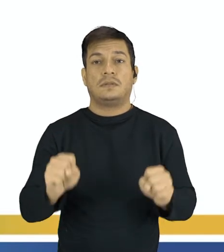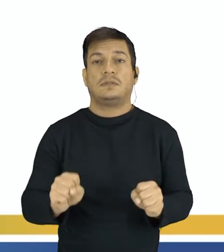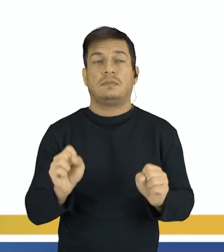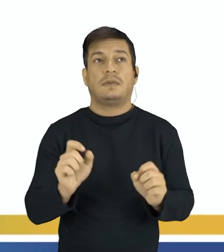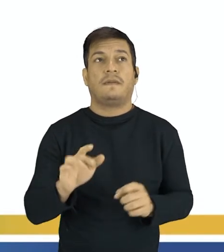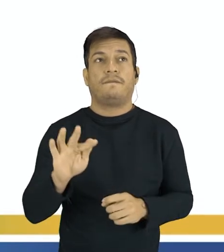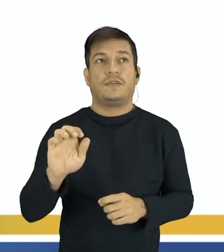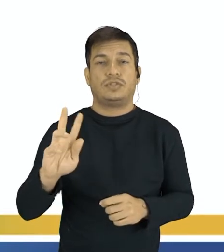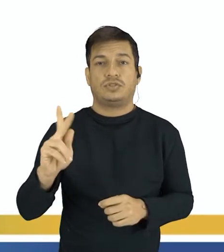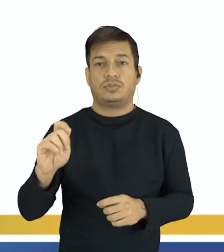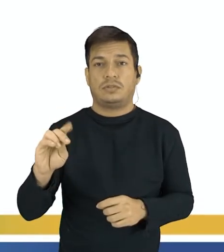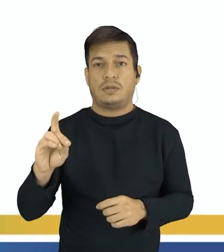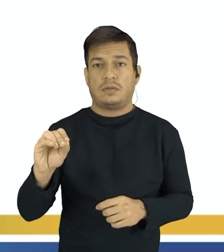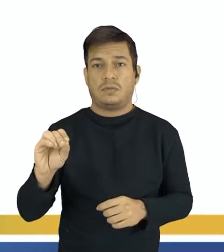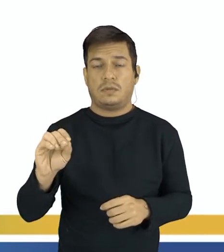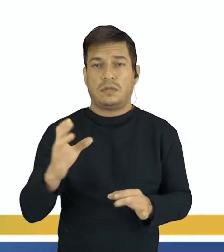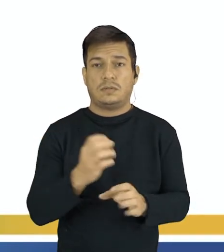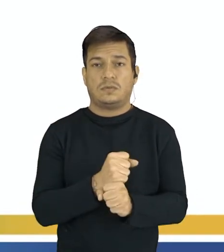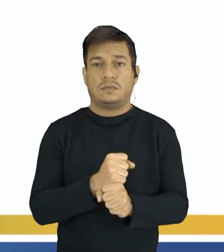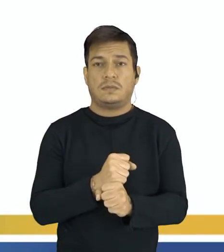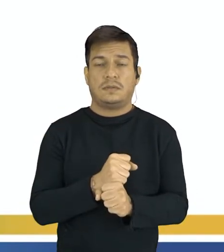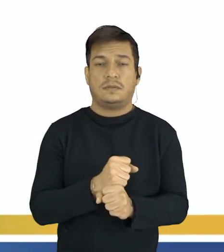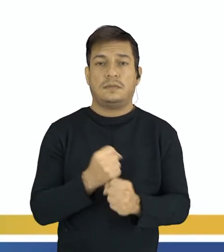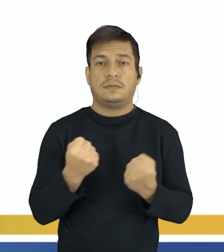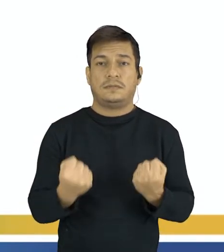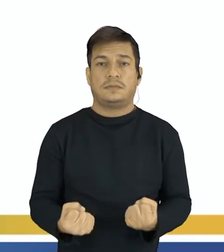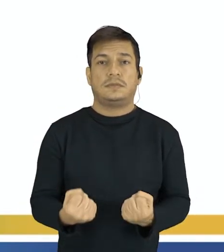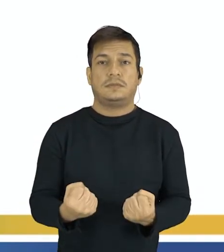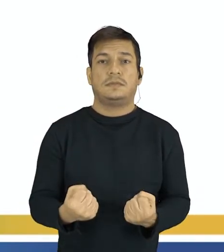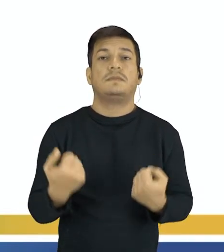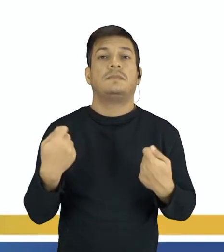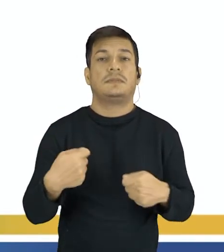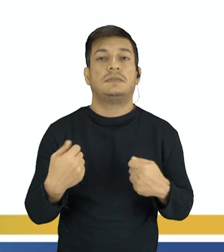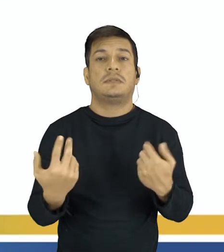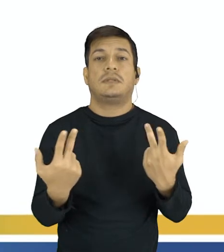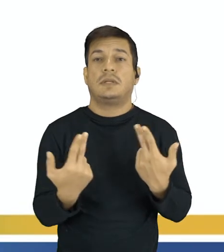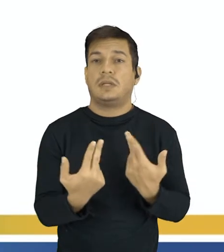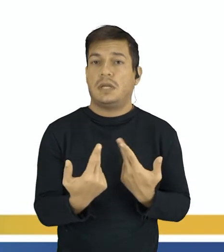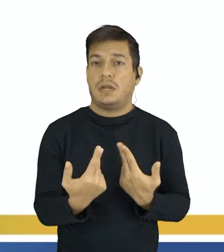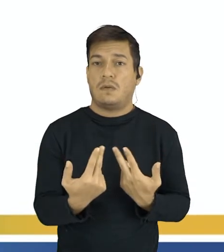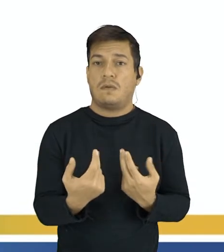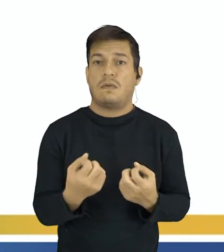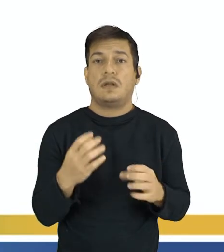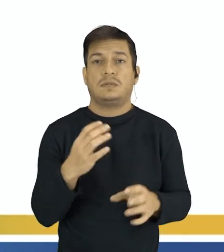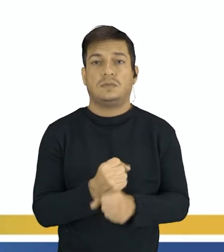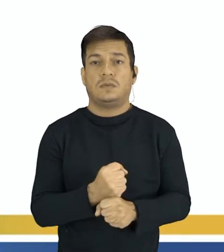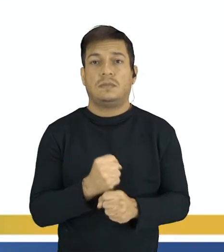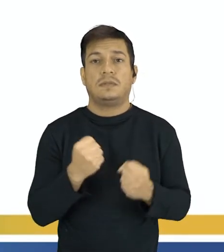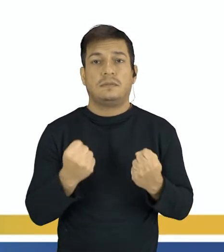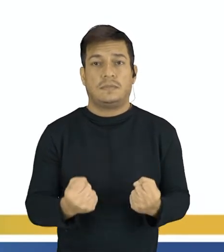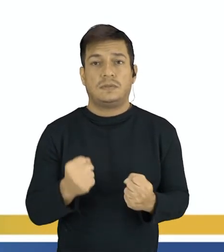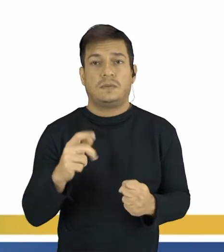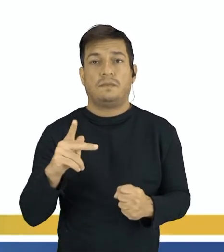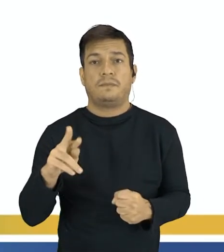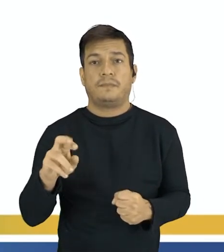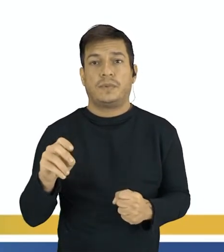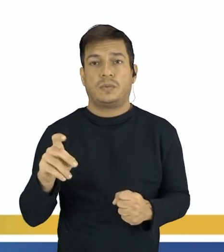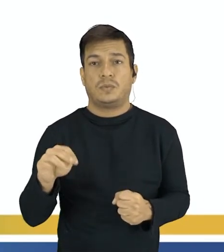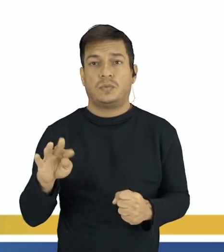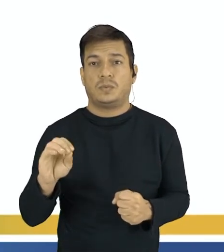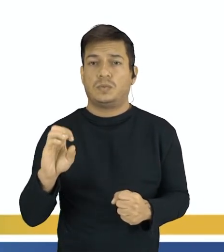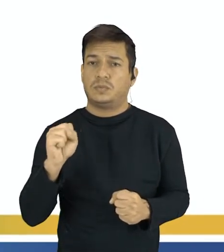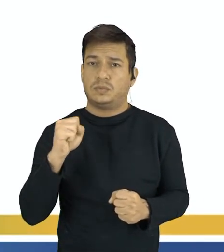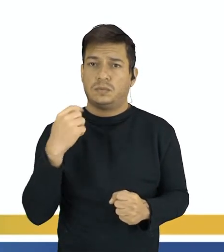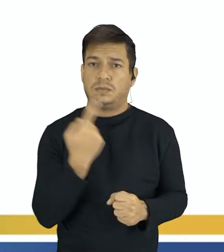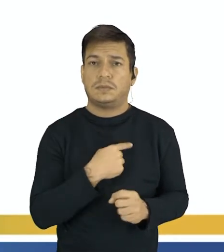fechados, a soma das massas dos reagentes tem que ser igual à soma das massas dos produtos. Se vocês